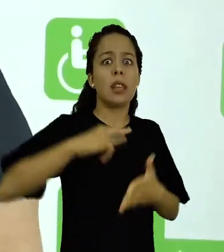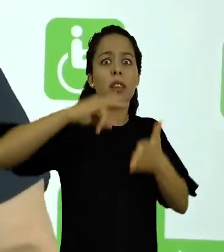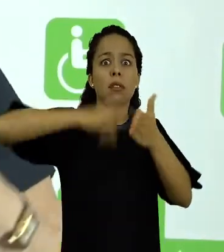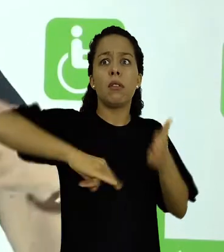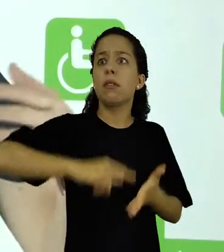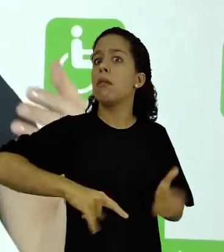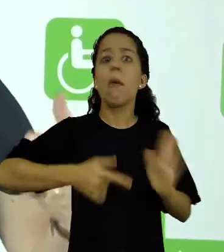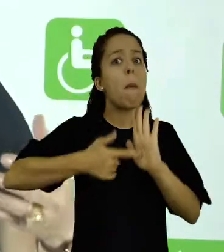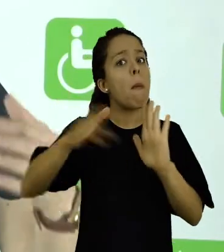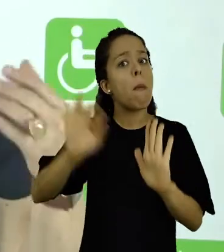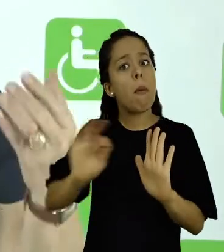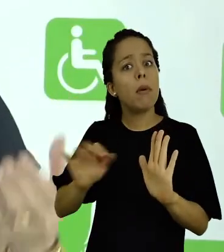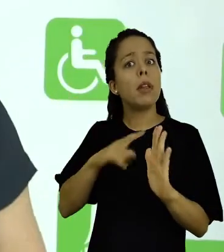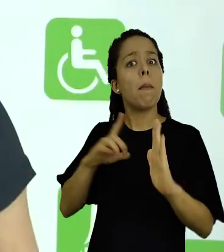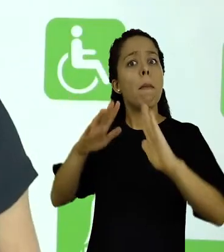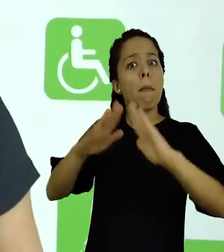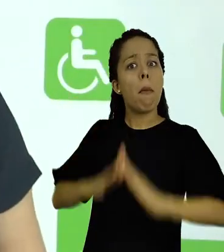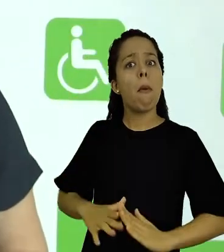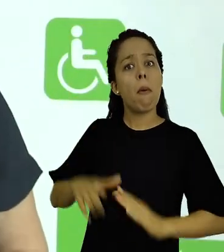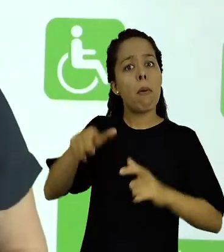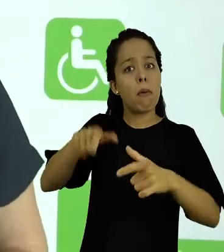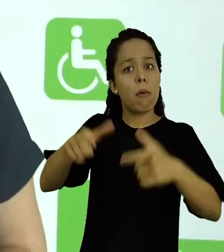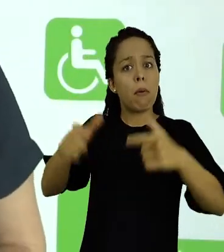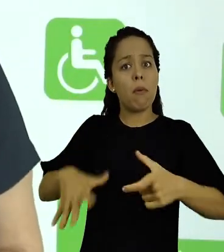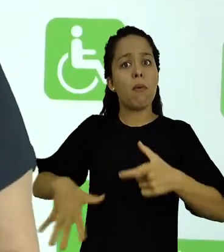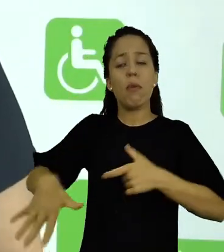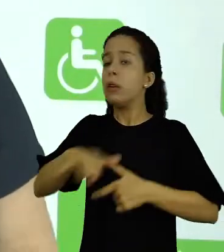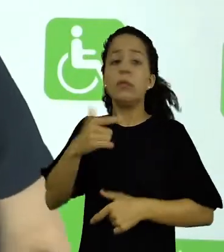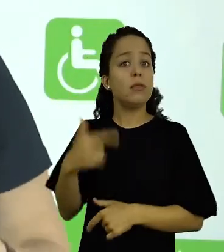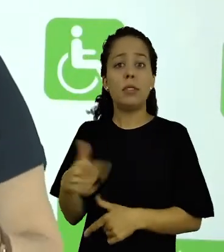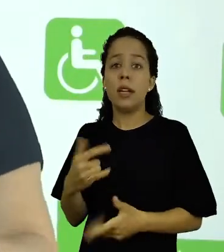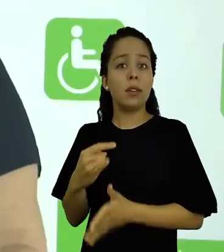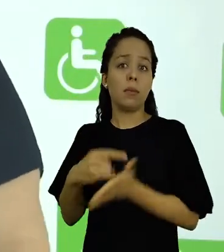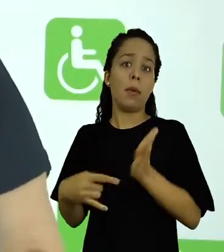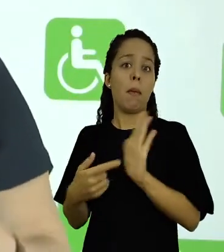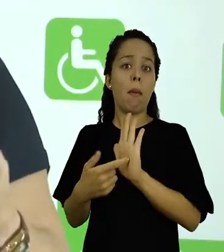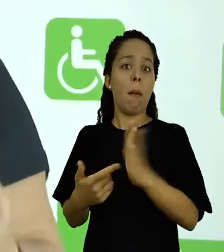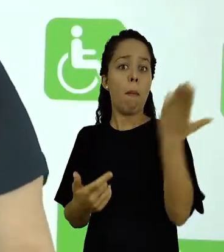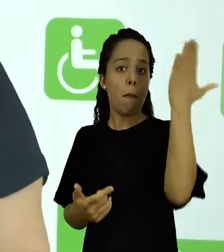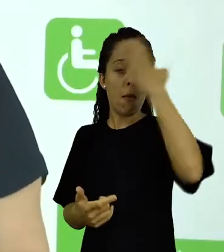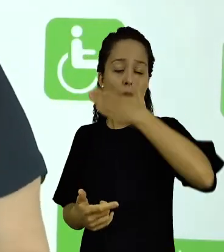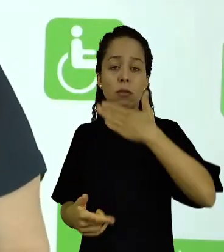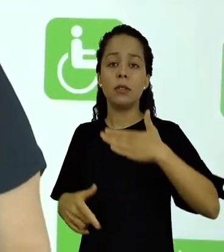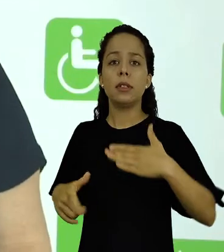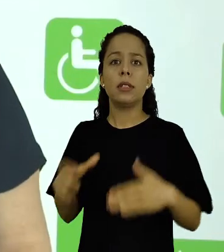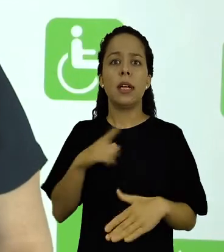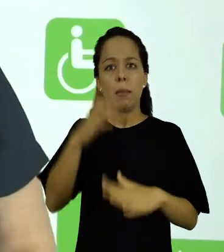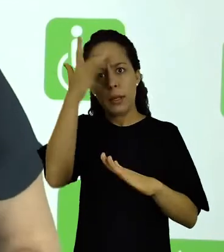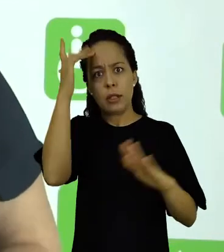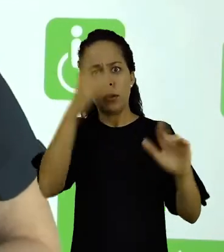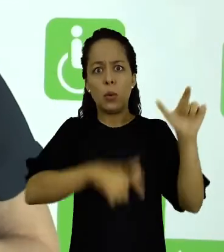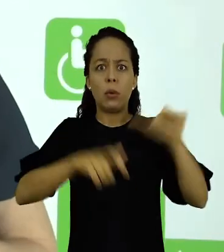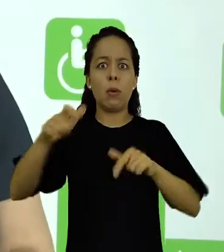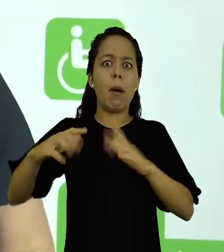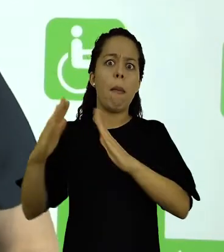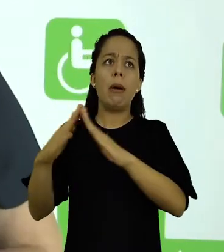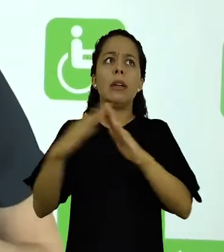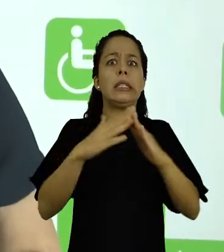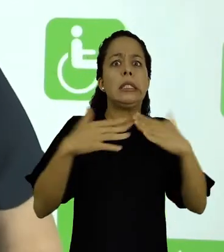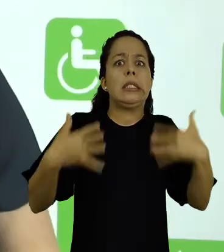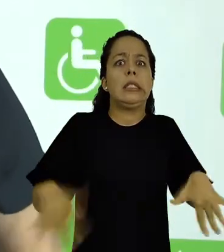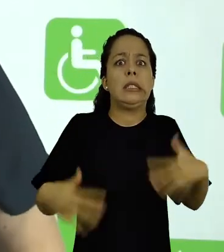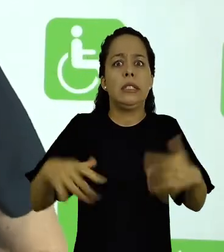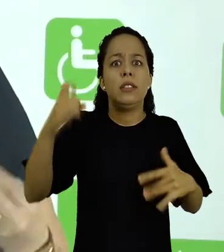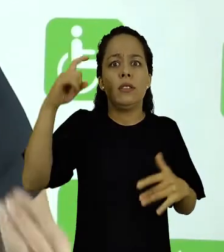comprovem que eles ali moram, que eles são donos da terra onde moram, eles se veem com